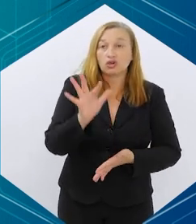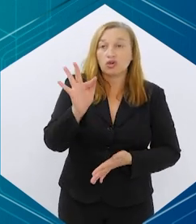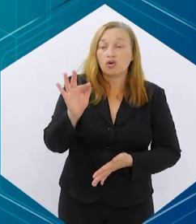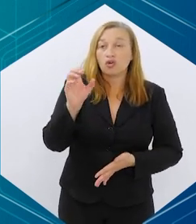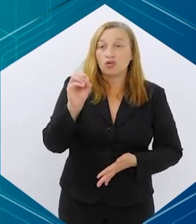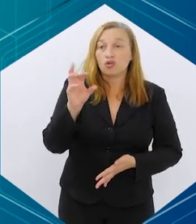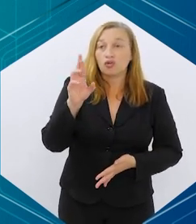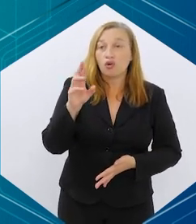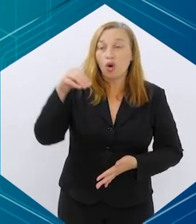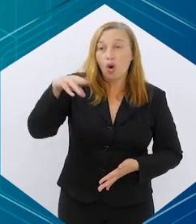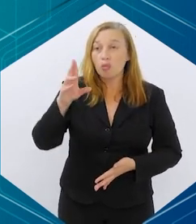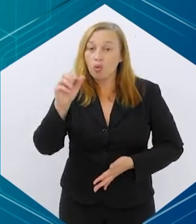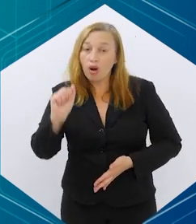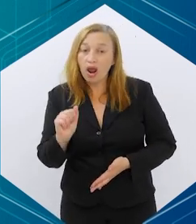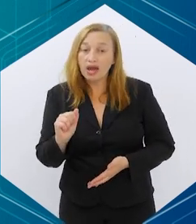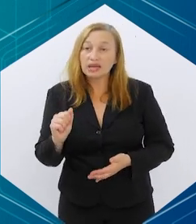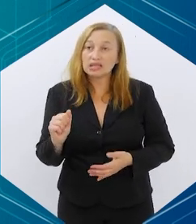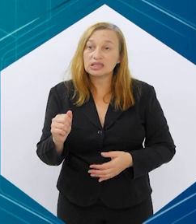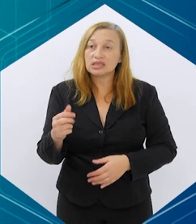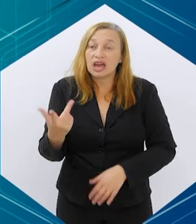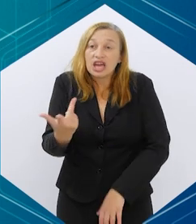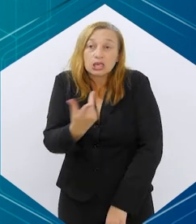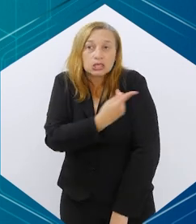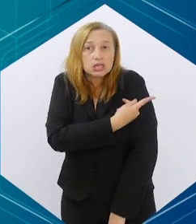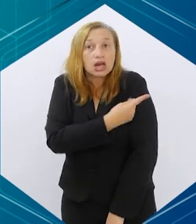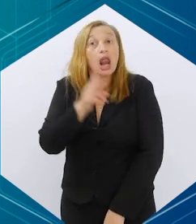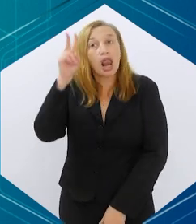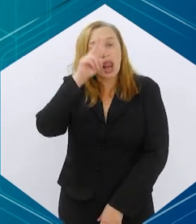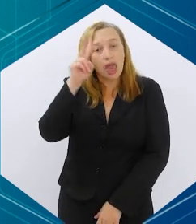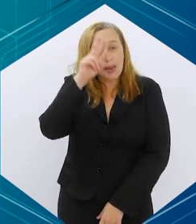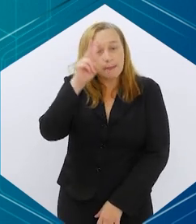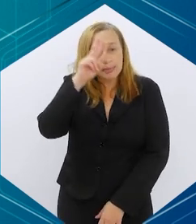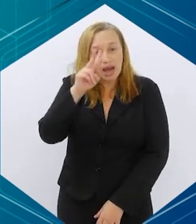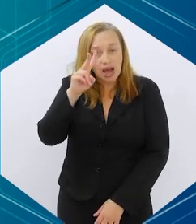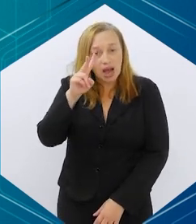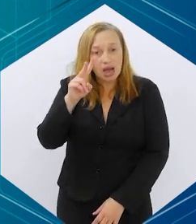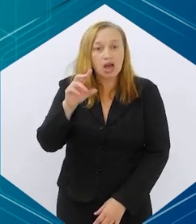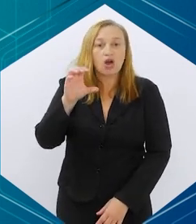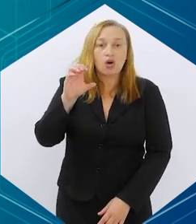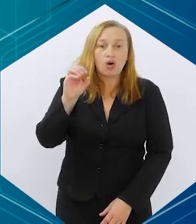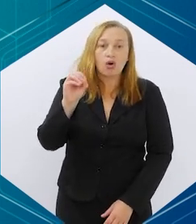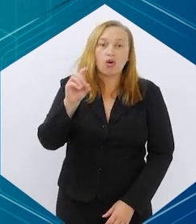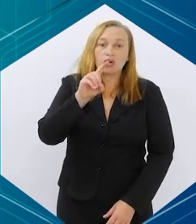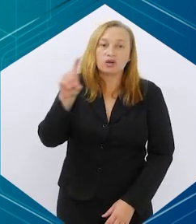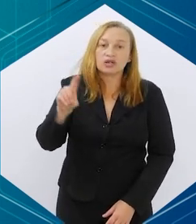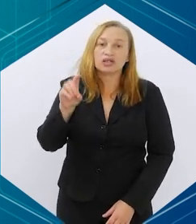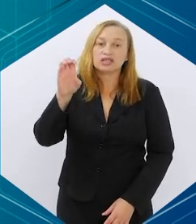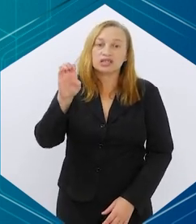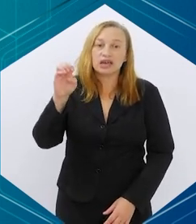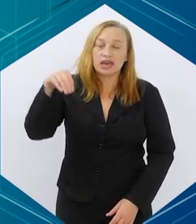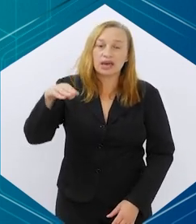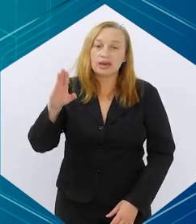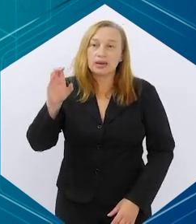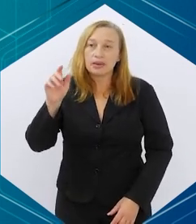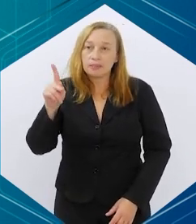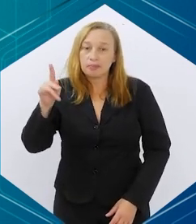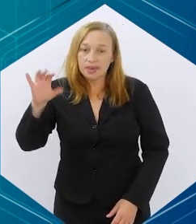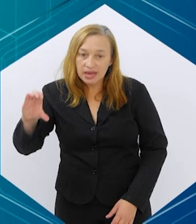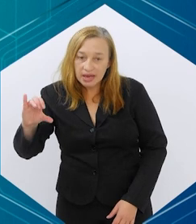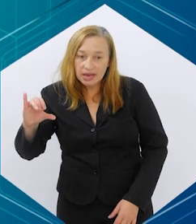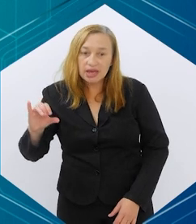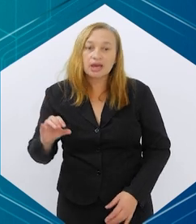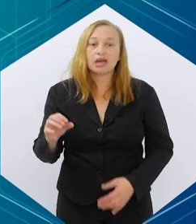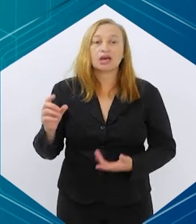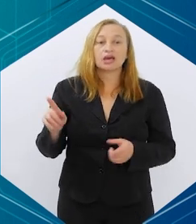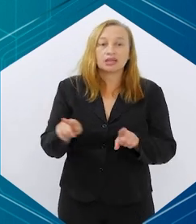em seringa, então, lembrar que o Azenpique ou o Cacema Glutina ou a Lira Glutina não são comercializadas, ou os